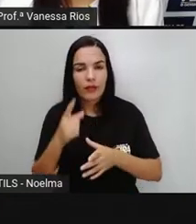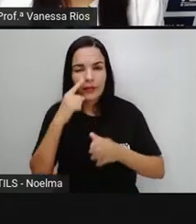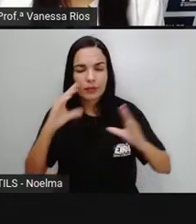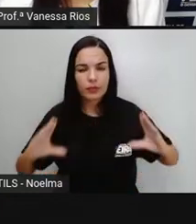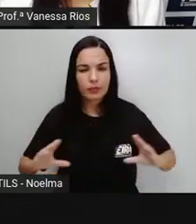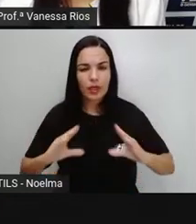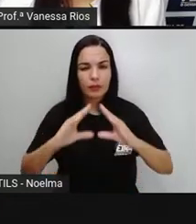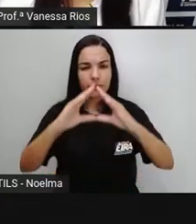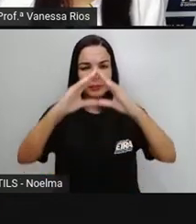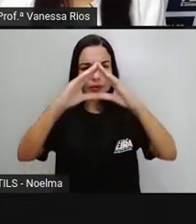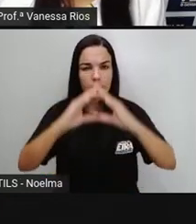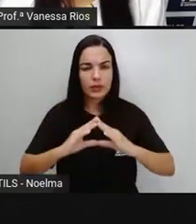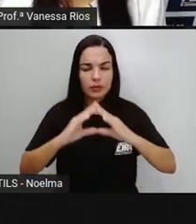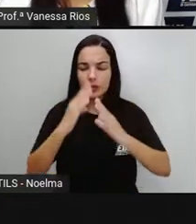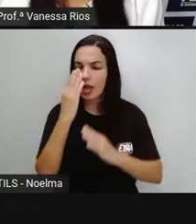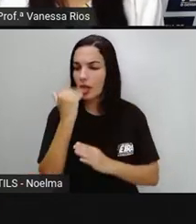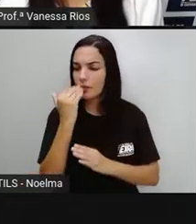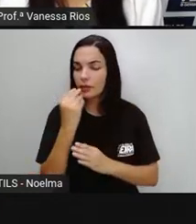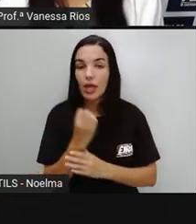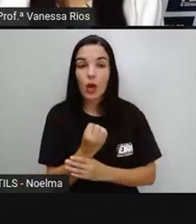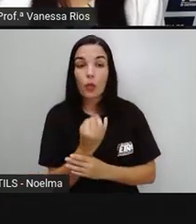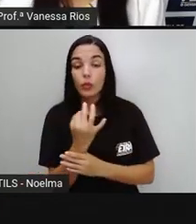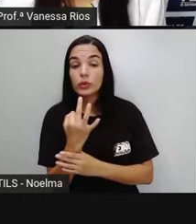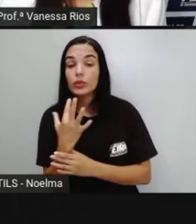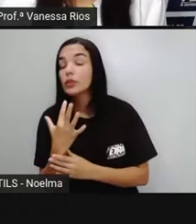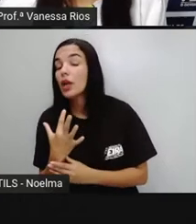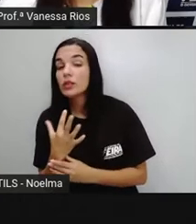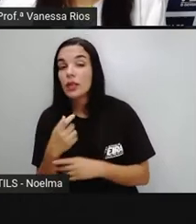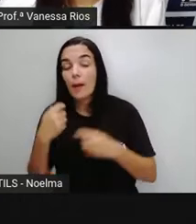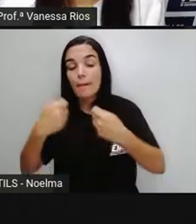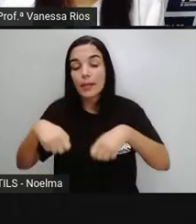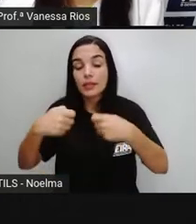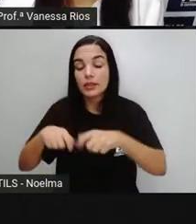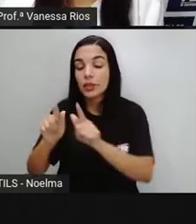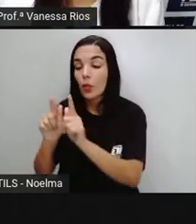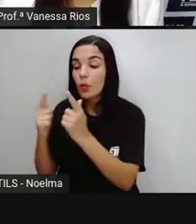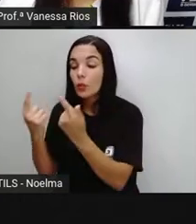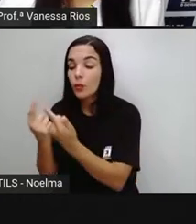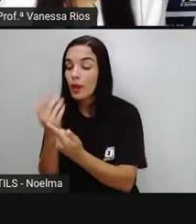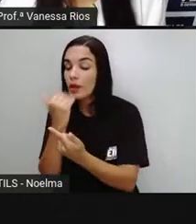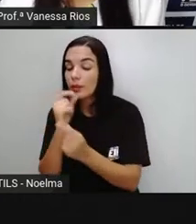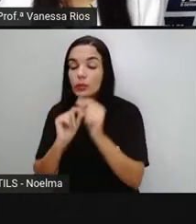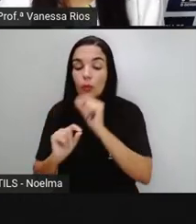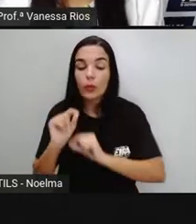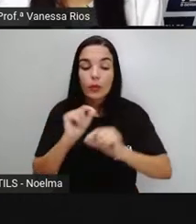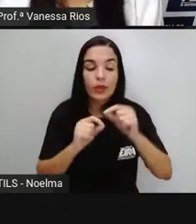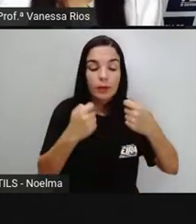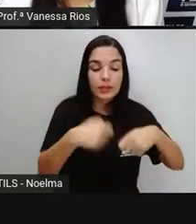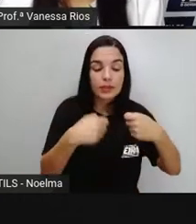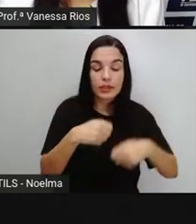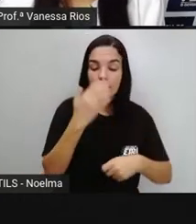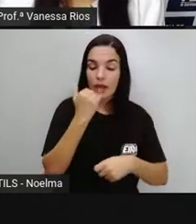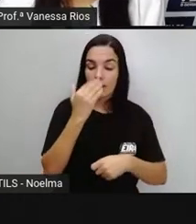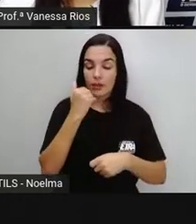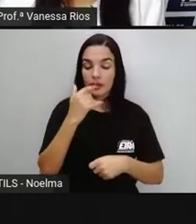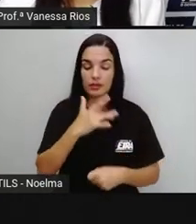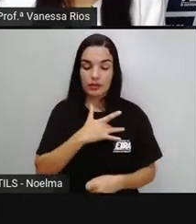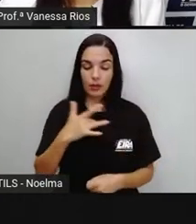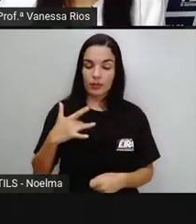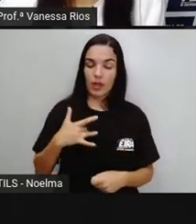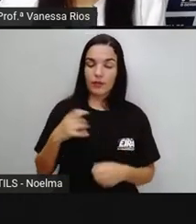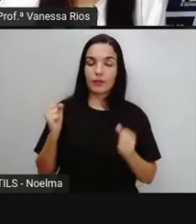alimentar As quantidades Necessárias De cada grupo De alimentos Para que a nossa alimentação Ela seja